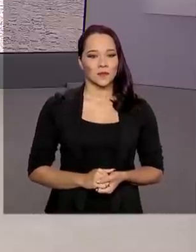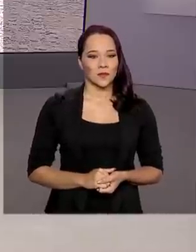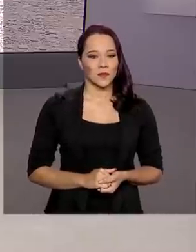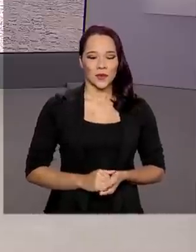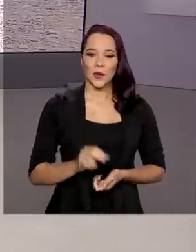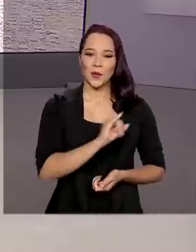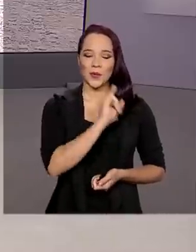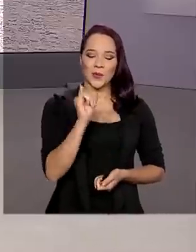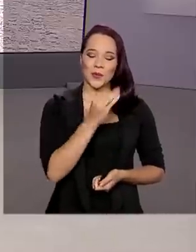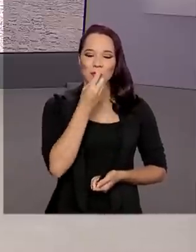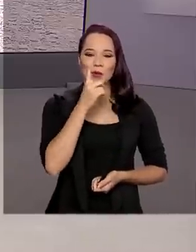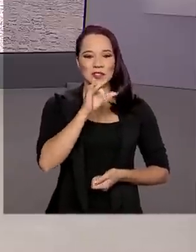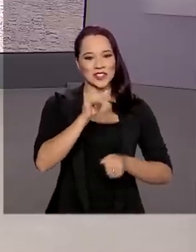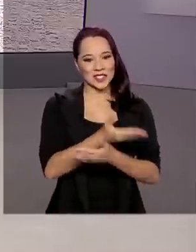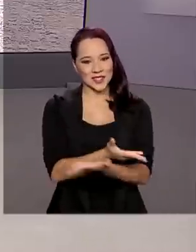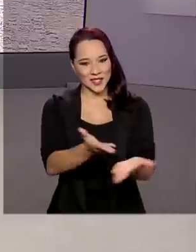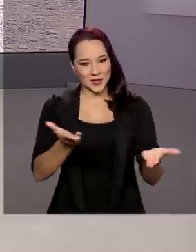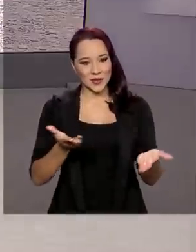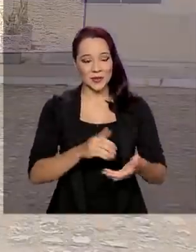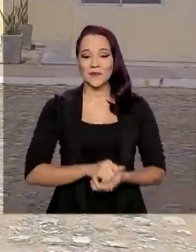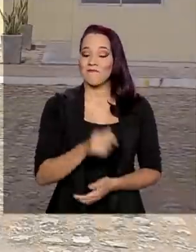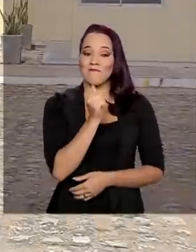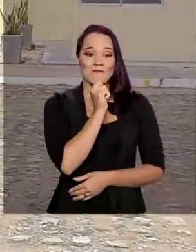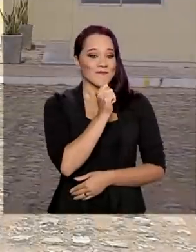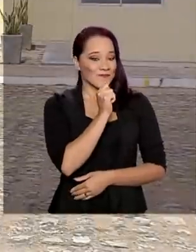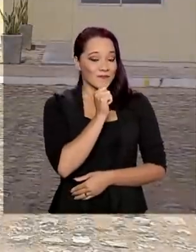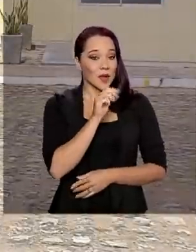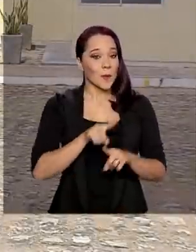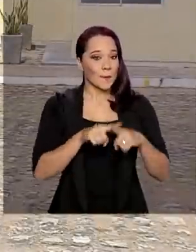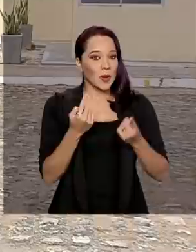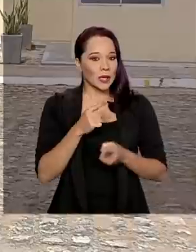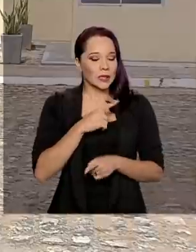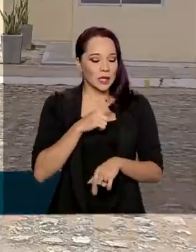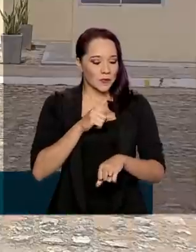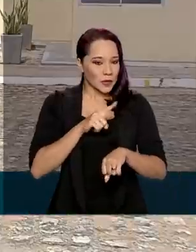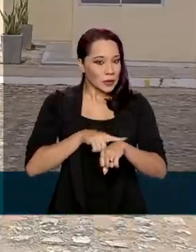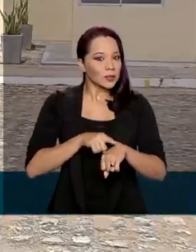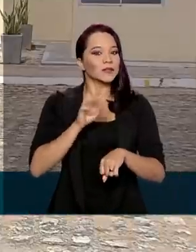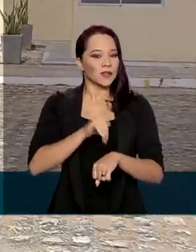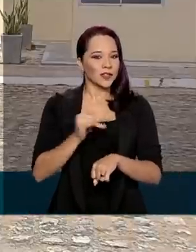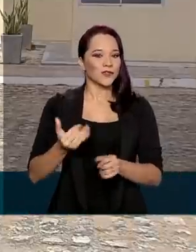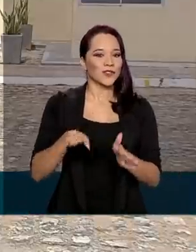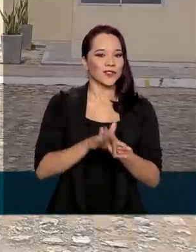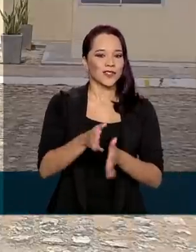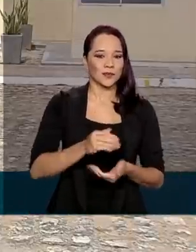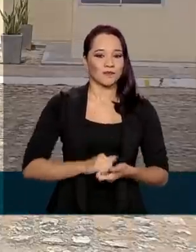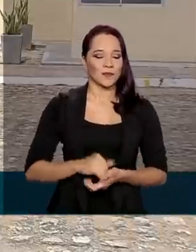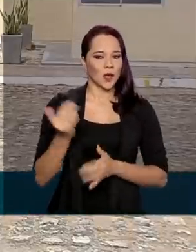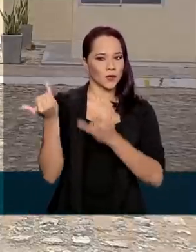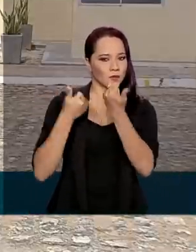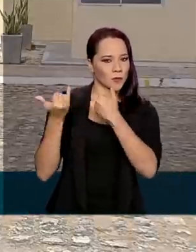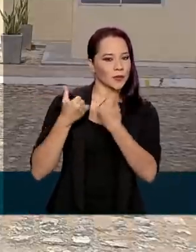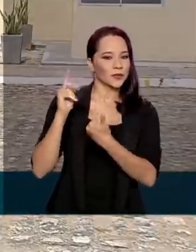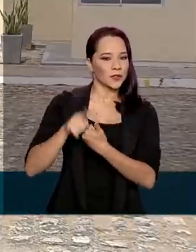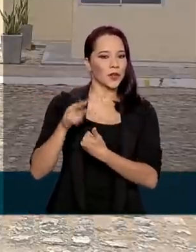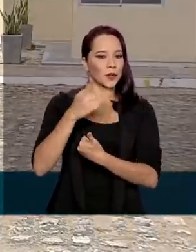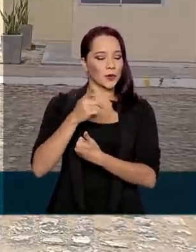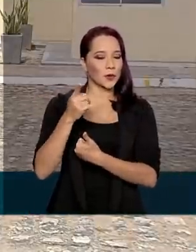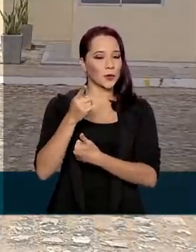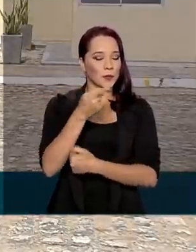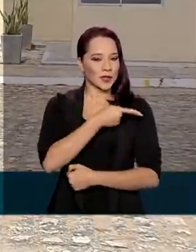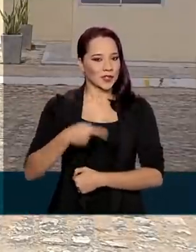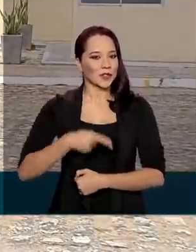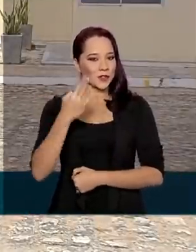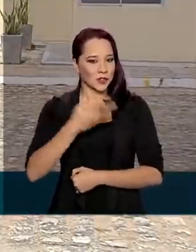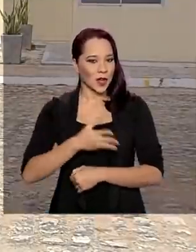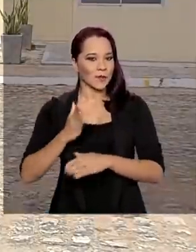Oi, Renata. Bom dia para você. Bom dia a todos. Ainda não, mas deve chegar a qualquer momento. A informação que a gente tem é que o presidente já desembarcou e já está a